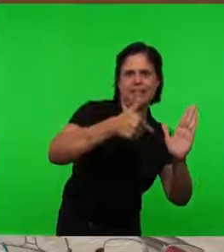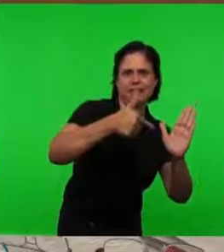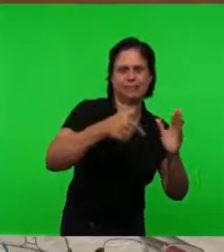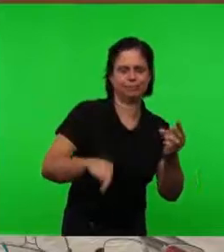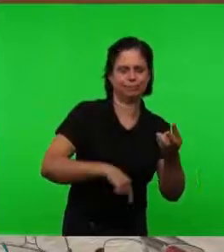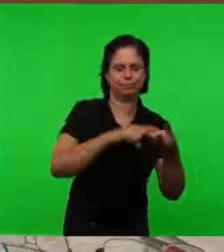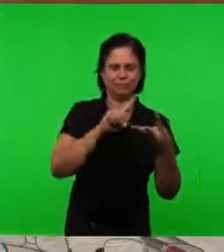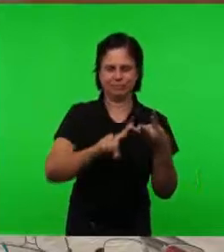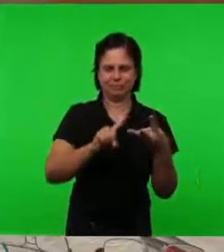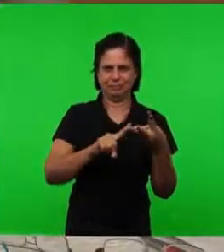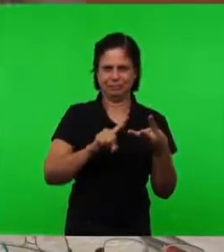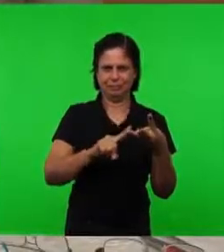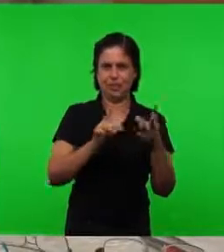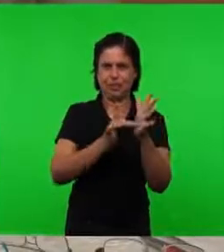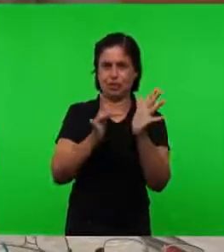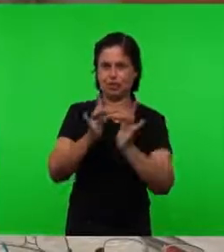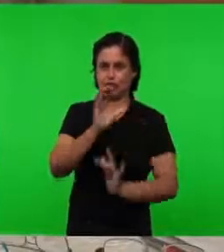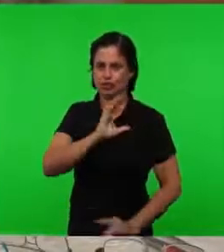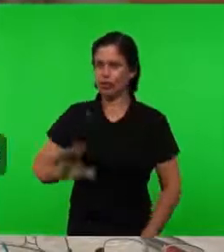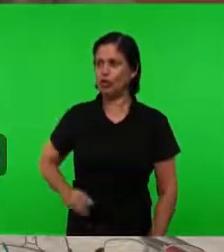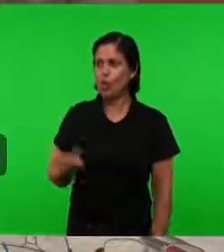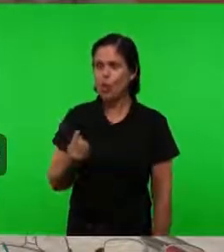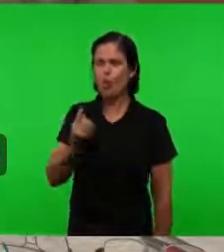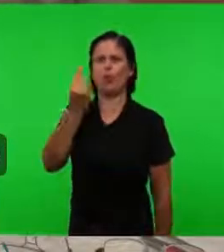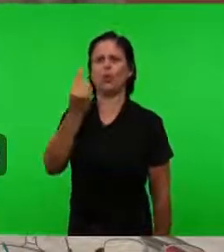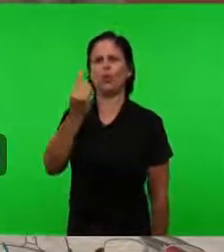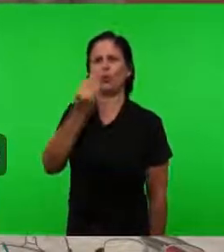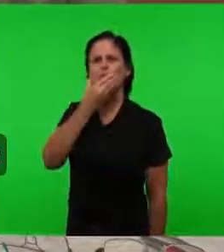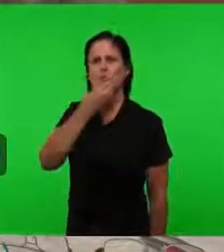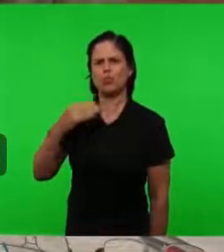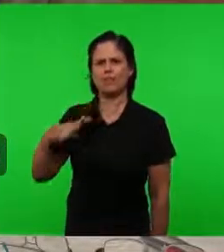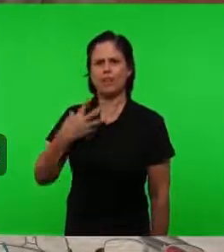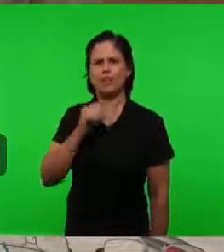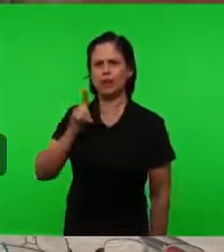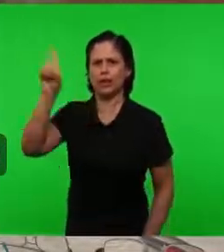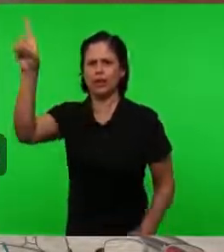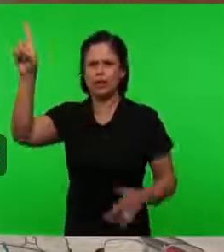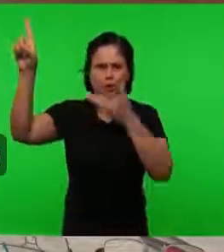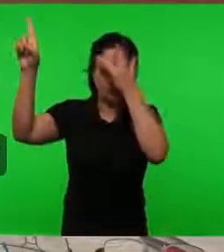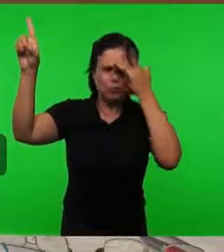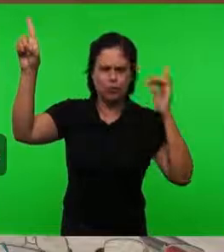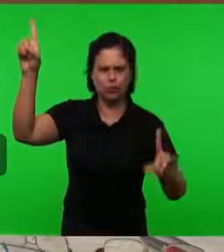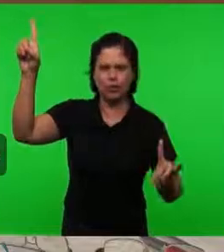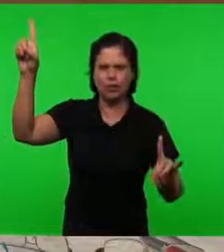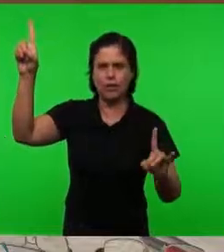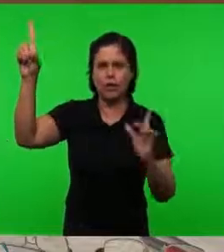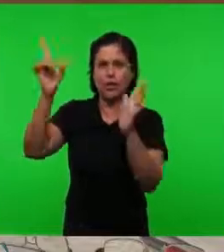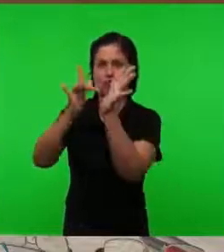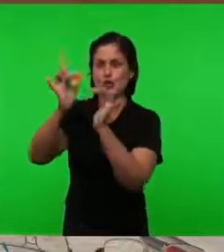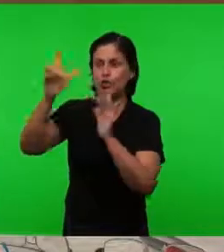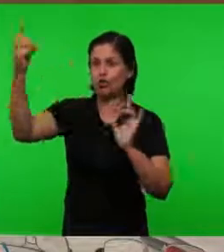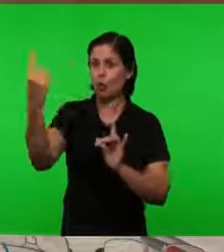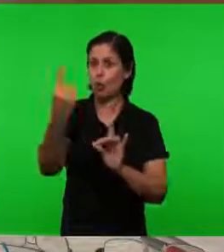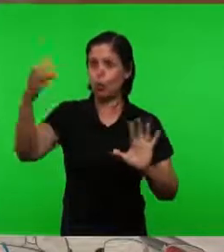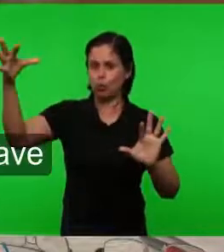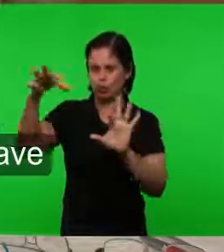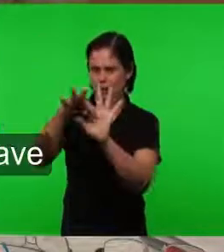Princípio Jesus Cristo O único Mediador Entre Deus E os homens O quarto Princípio